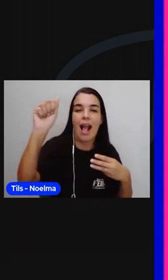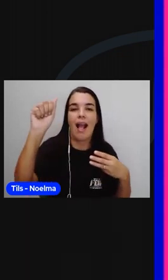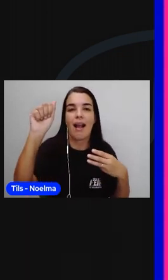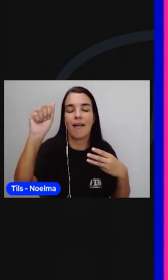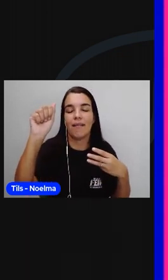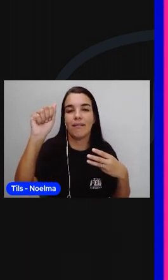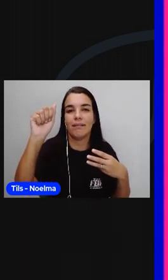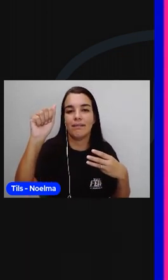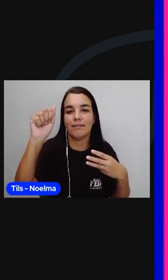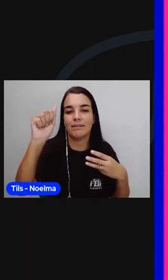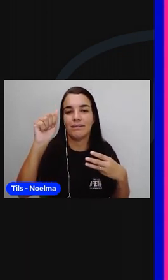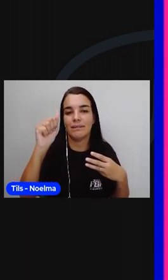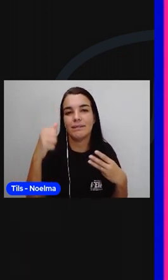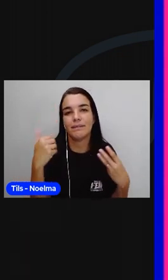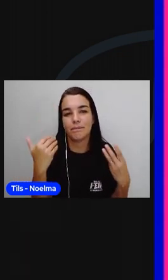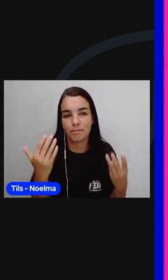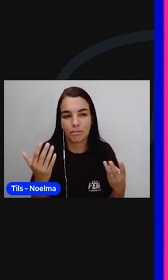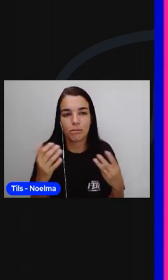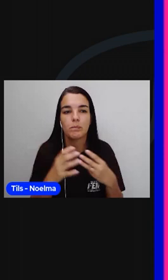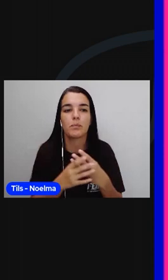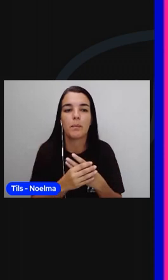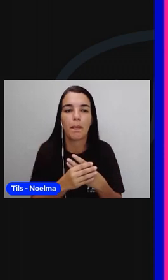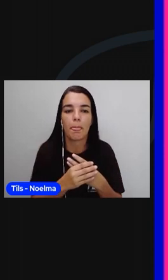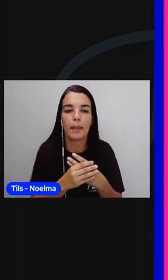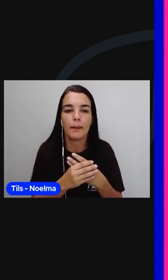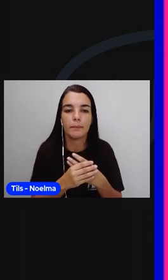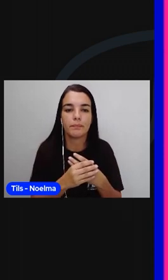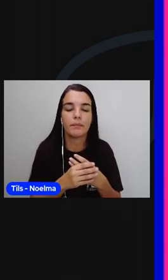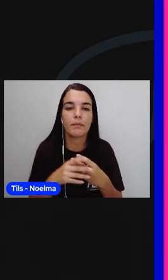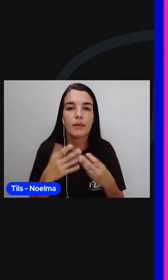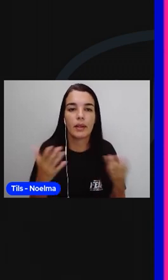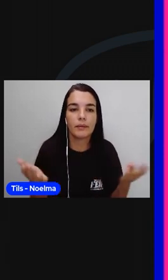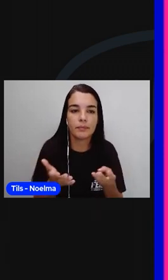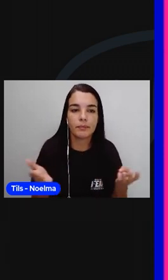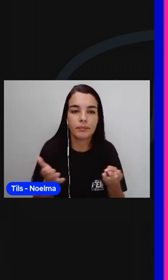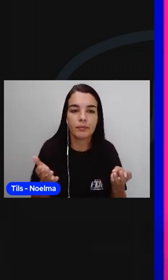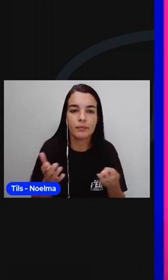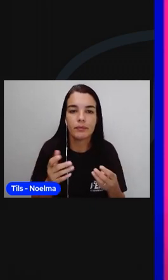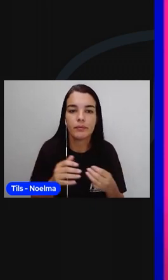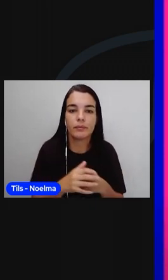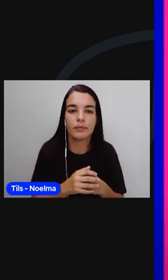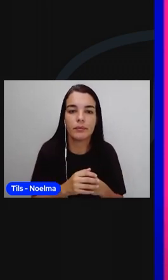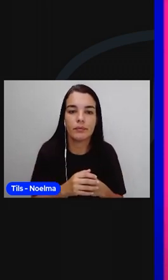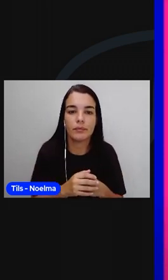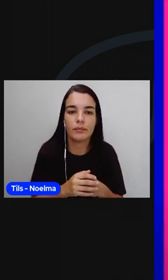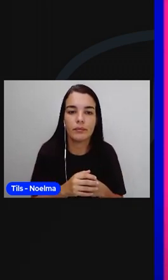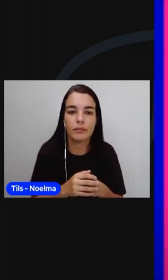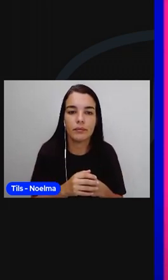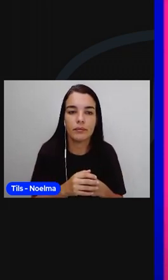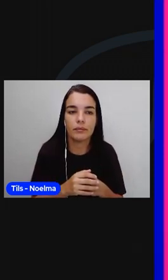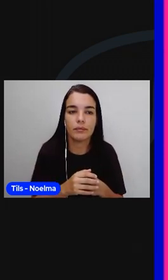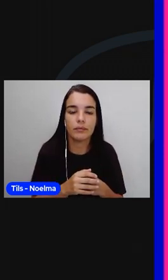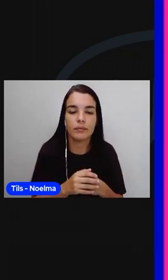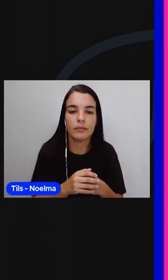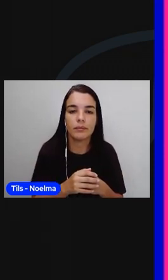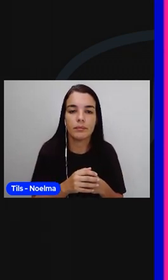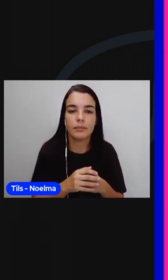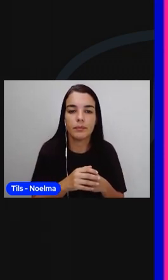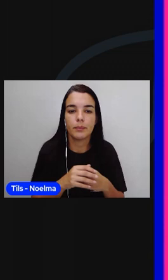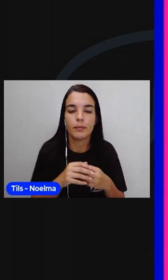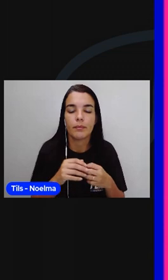cato. Tucano. No caso, a gente fala an por conta do n que está do lado.